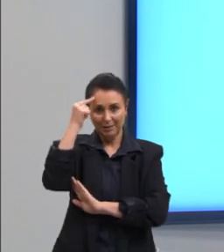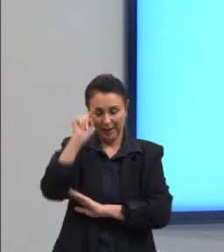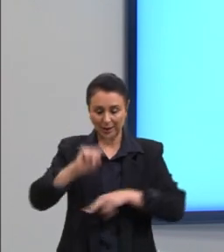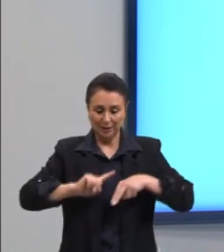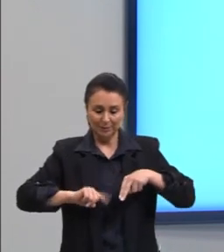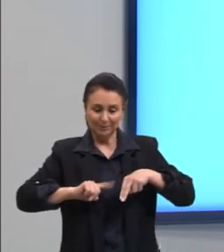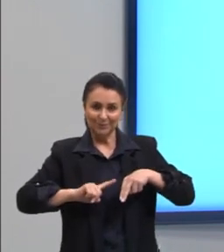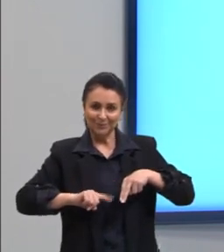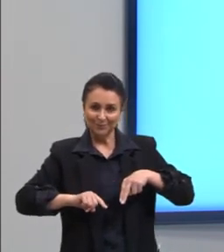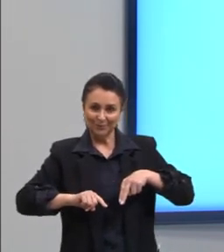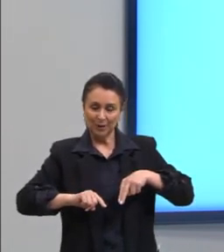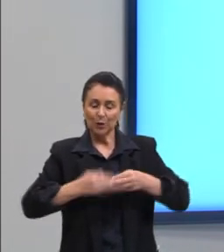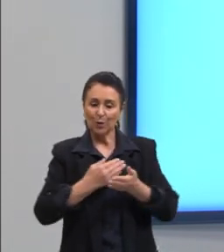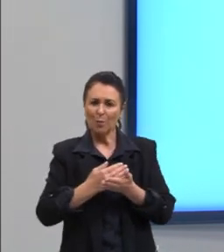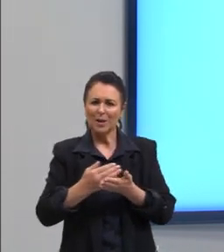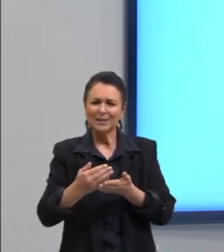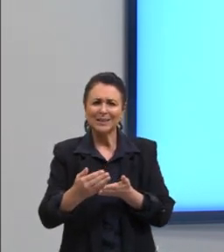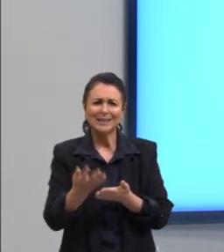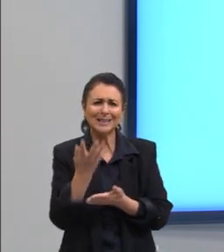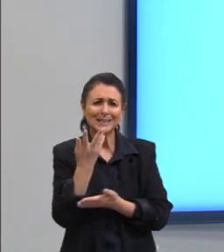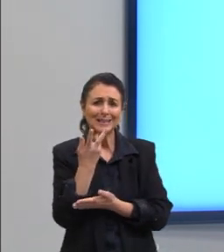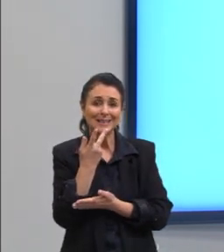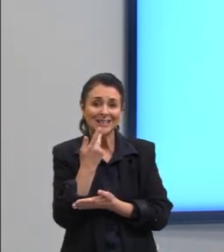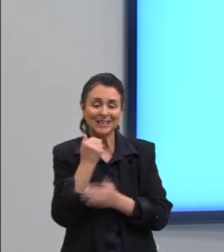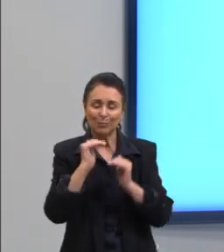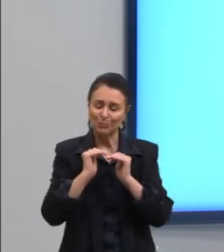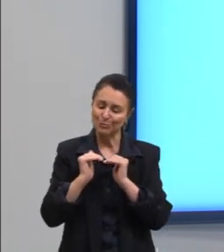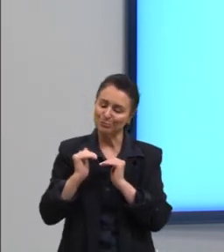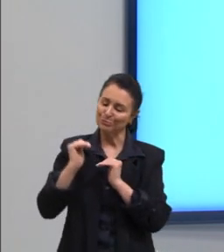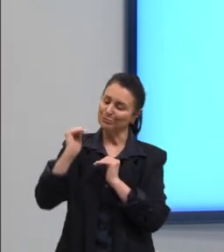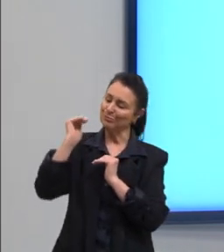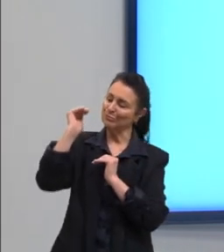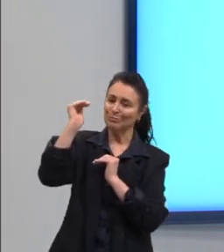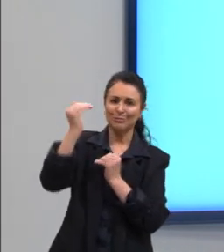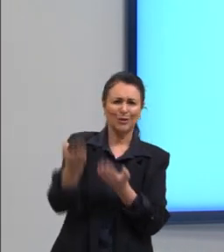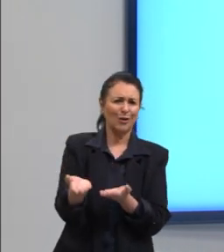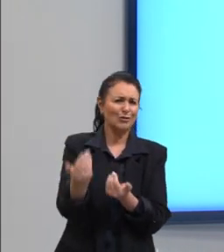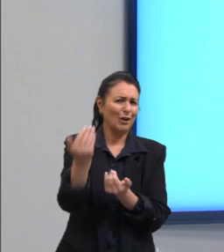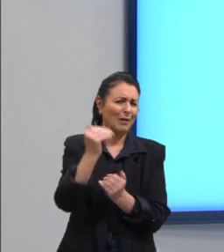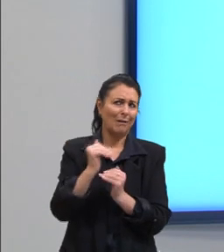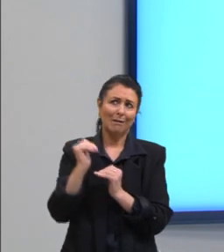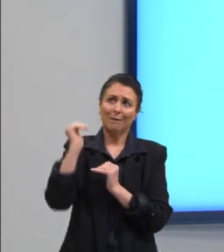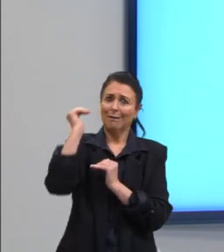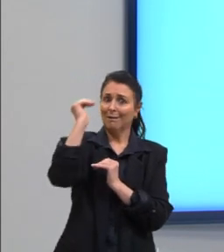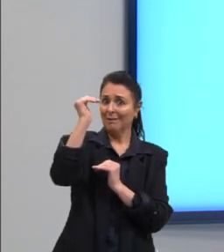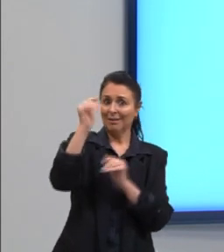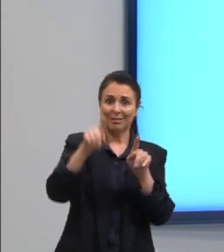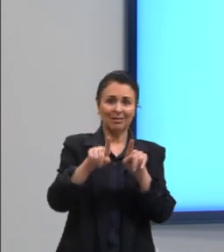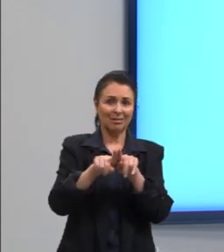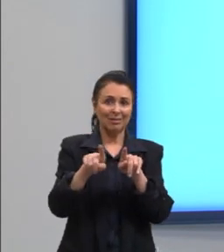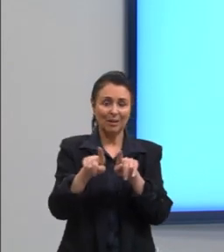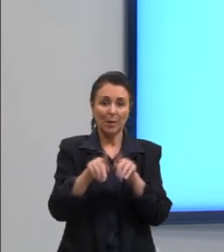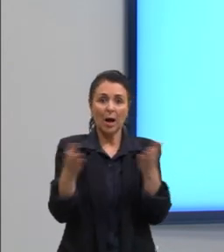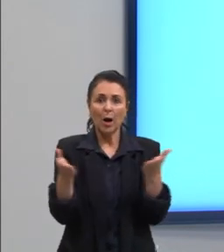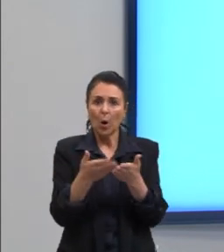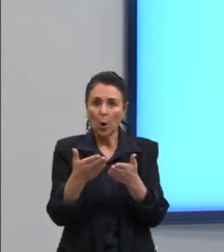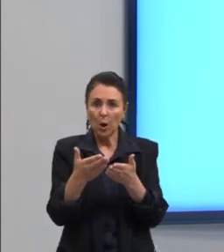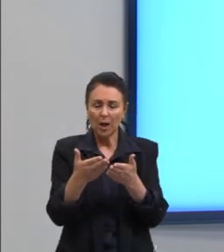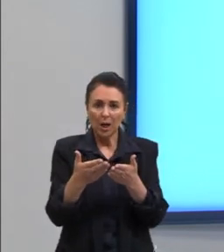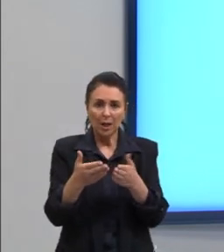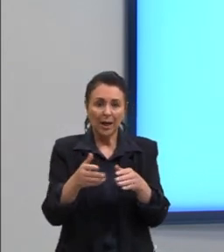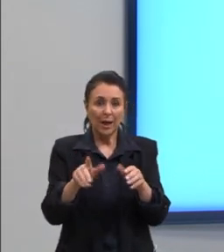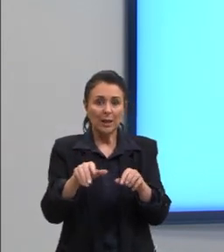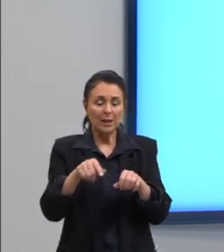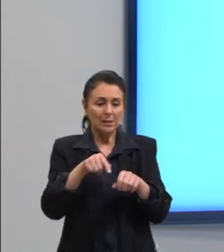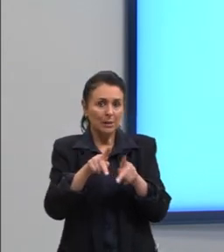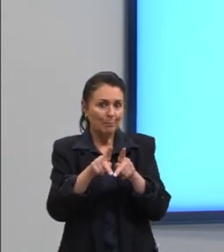presentes desde a infância mas na nossa vida adulta quando a gente então mede temperatura nesse período pandêmico onde nós tínhamos que